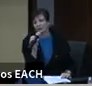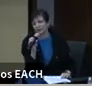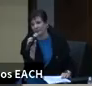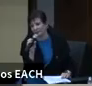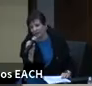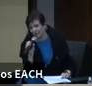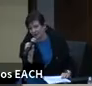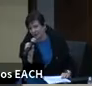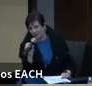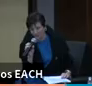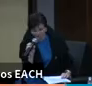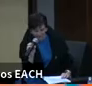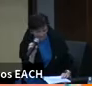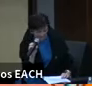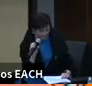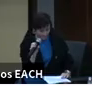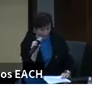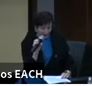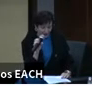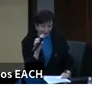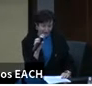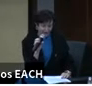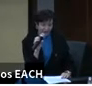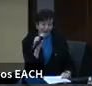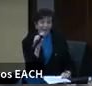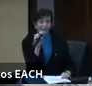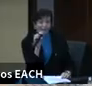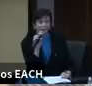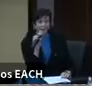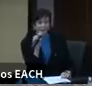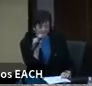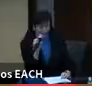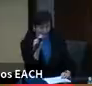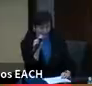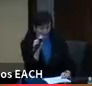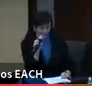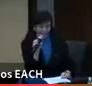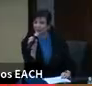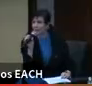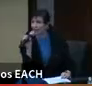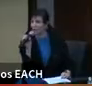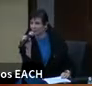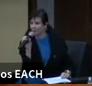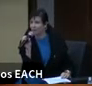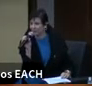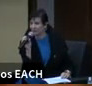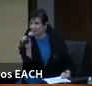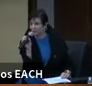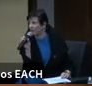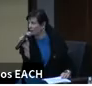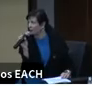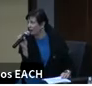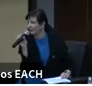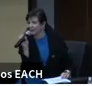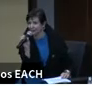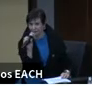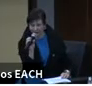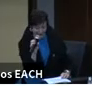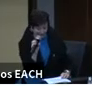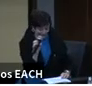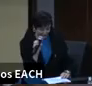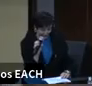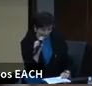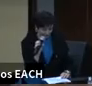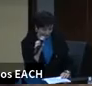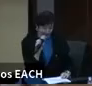falta de informação e fake news? Vejamos que a palavra horizonte, que a USP decidiu colocar aqui nessa